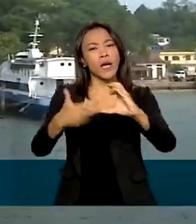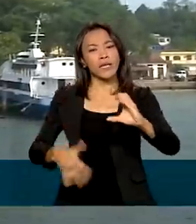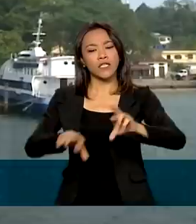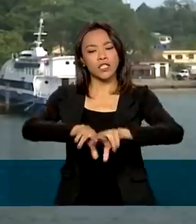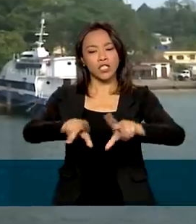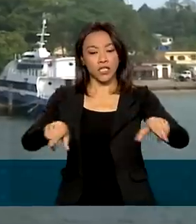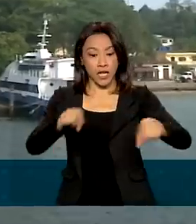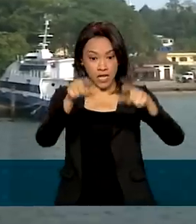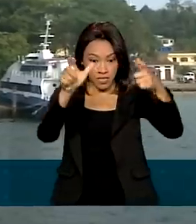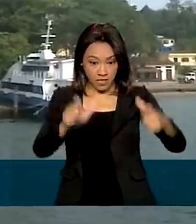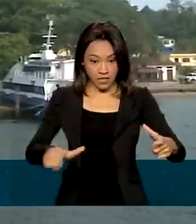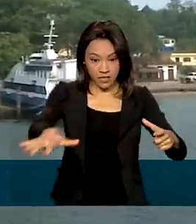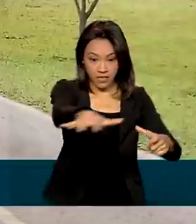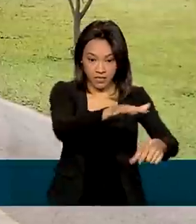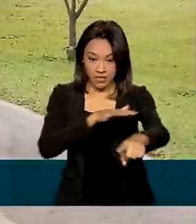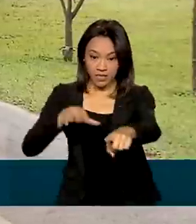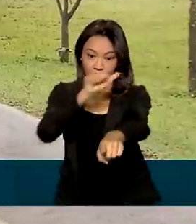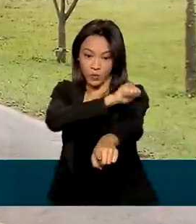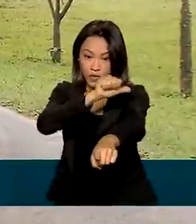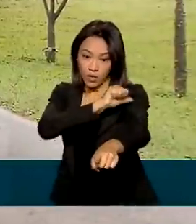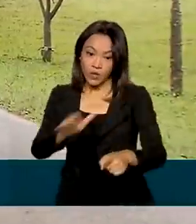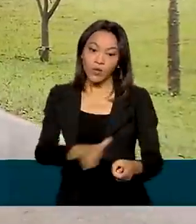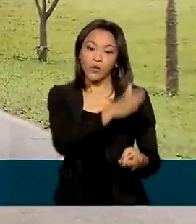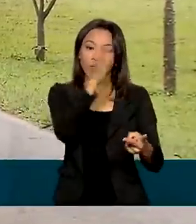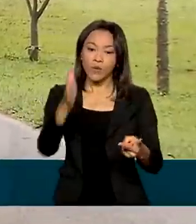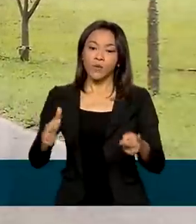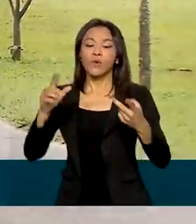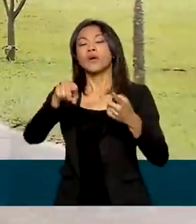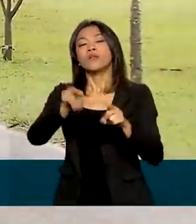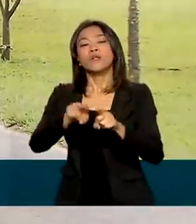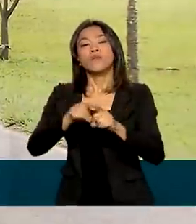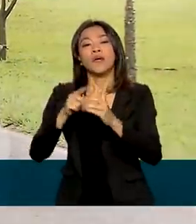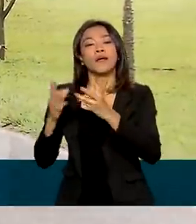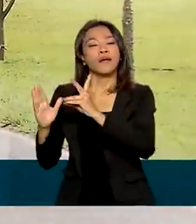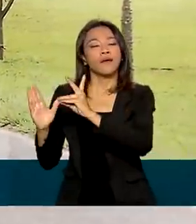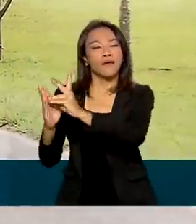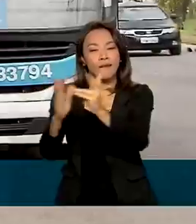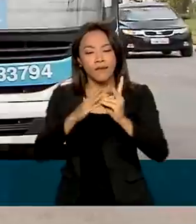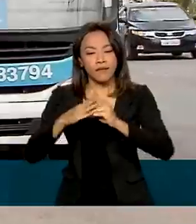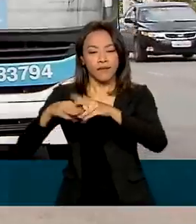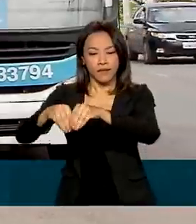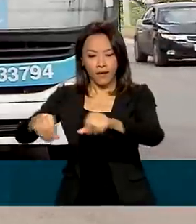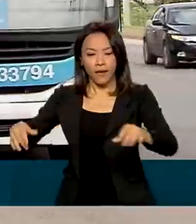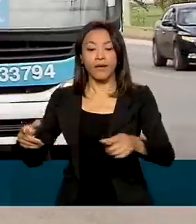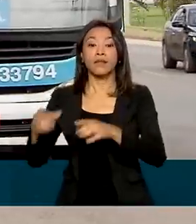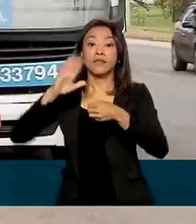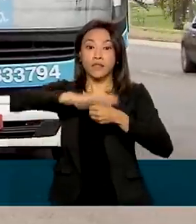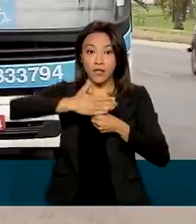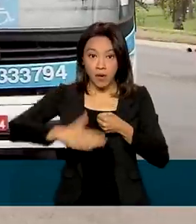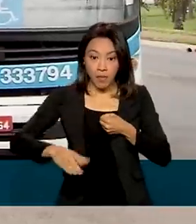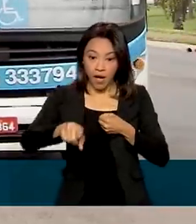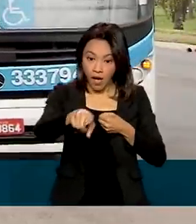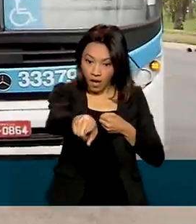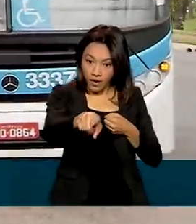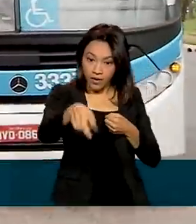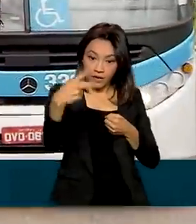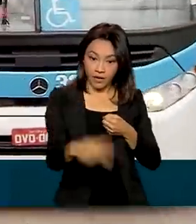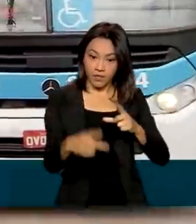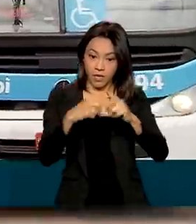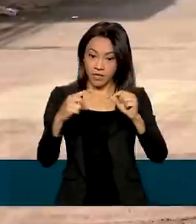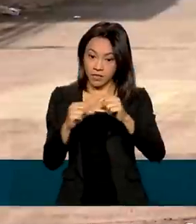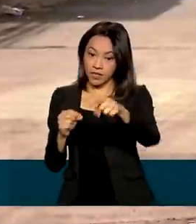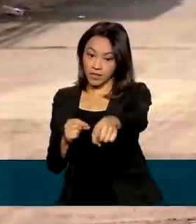como a ilha de Paquetá, no Rio de Janeiro, periferias e terras indígenas. Samambaia, a 40 quilômetros do centro de